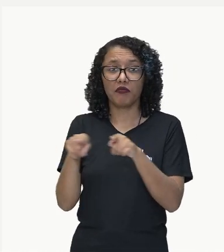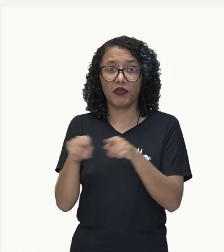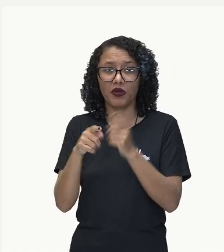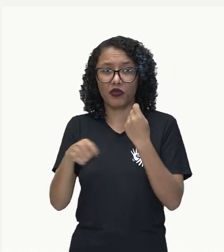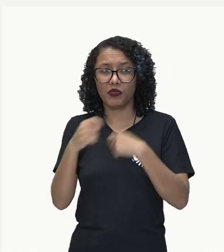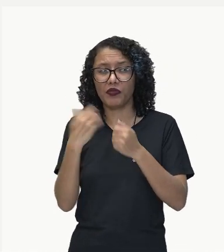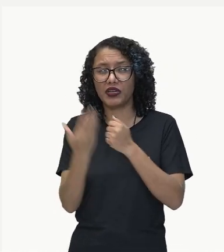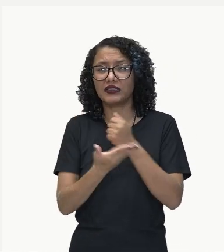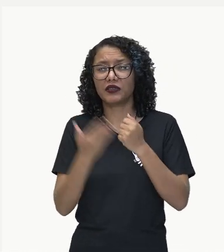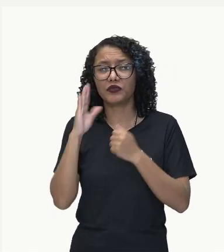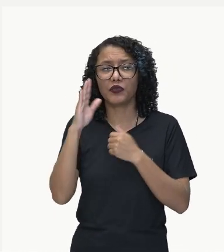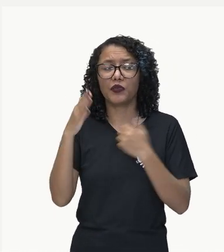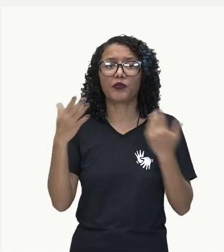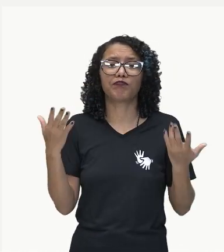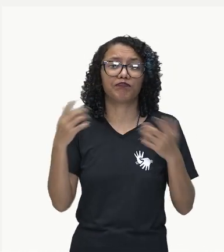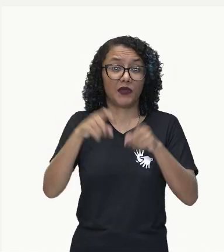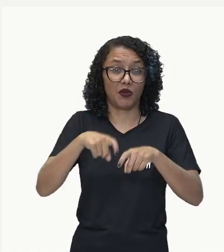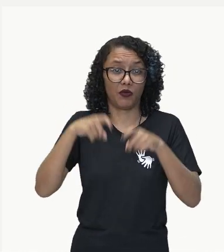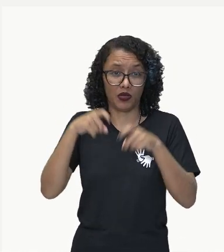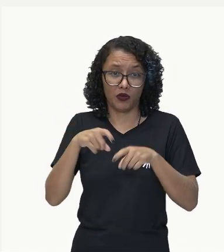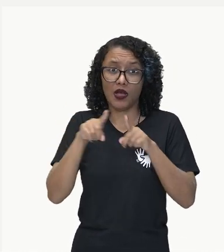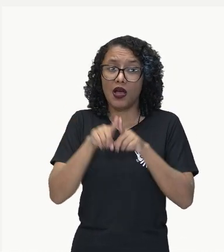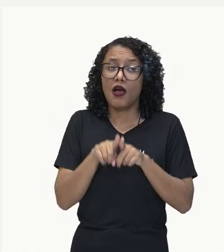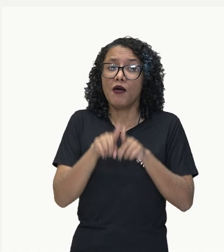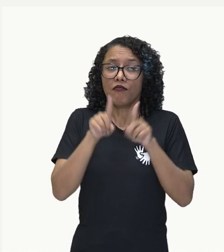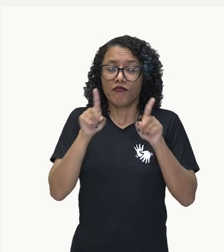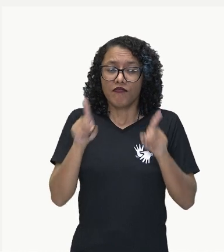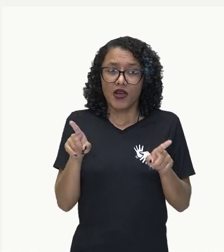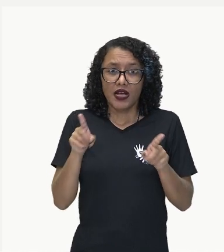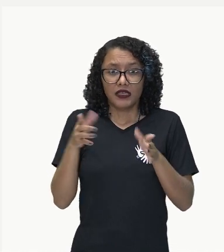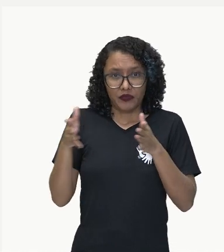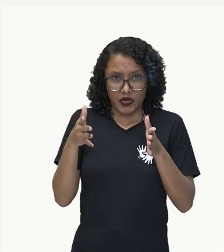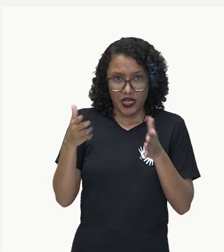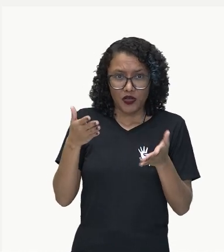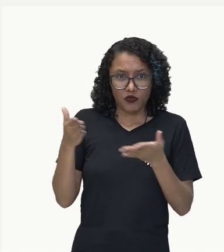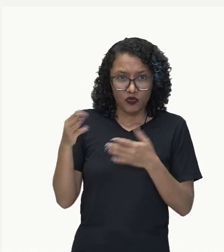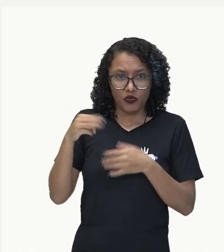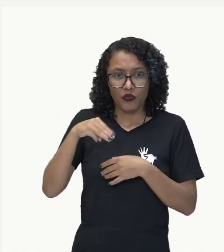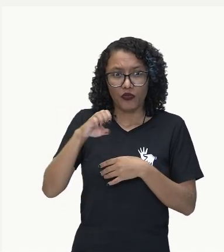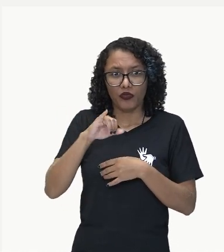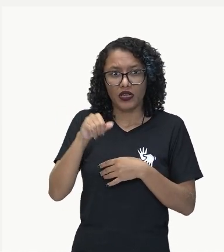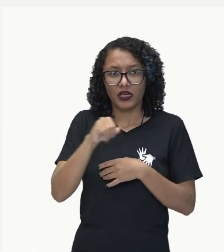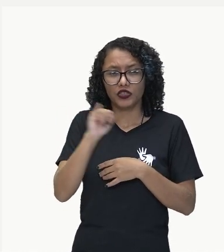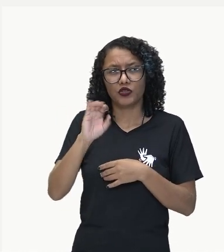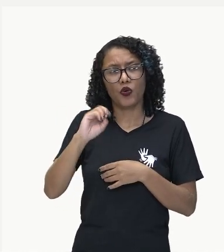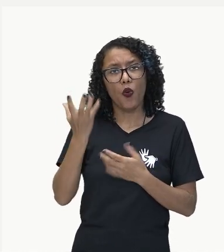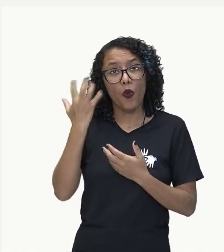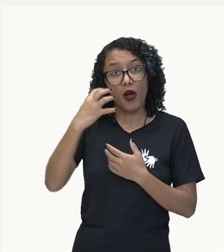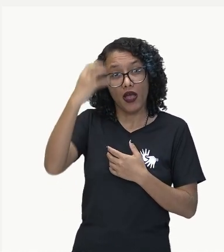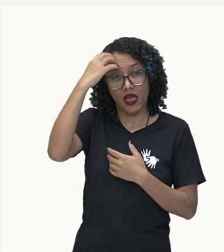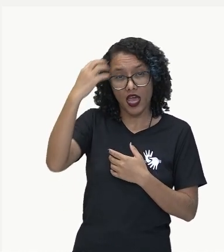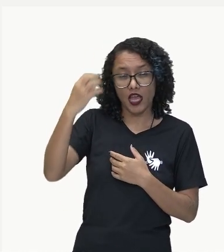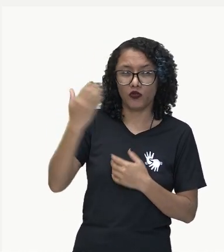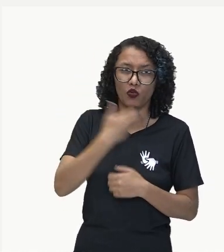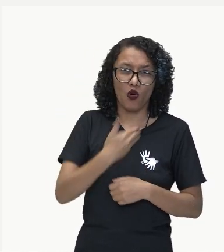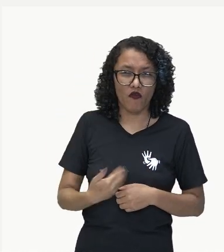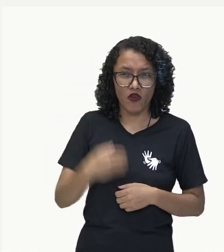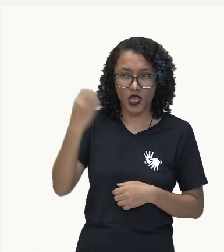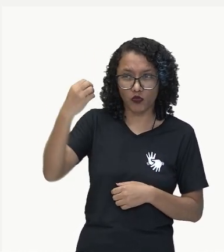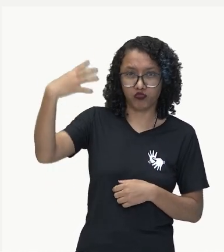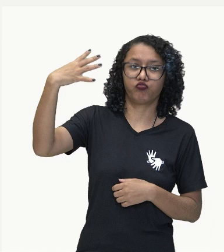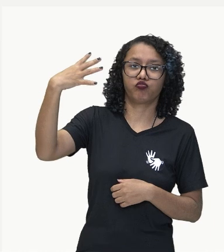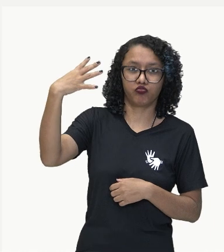agricultura. No entanto, esse período da Era Meiji ou Reino Iluminado, Governo Iluminado.